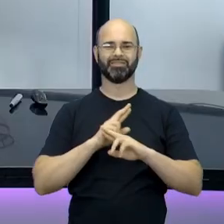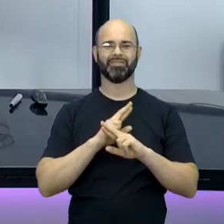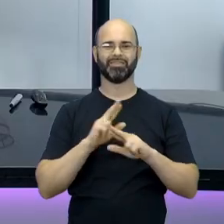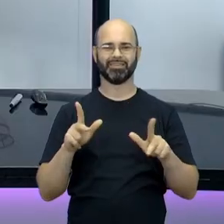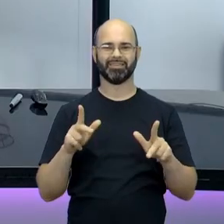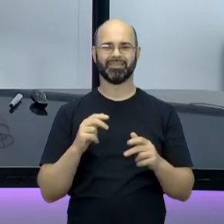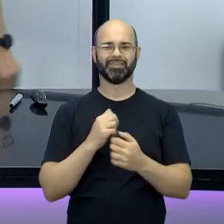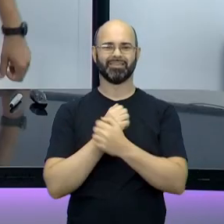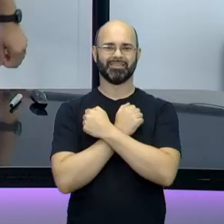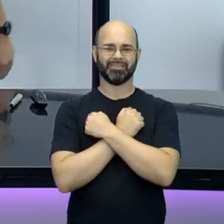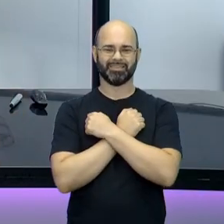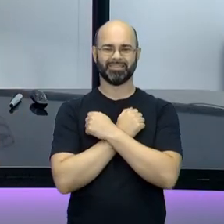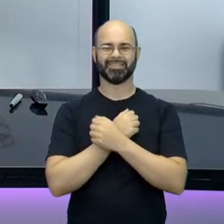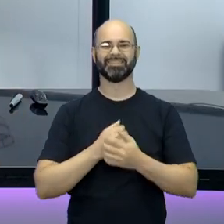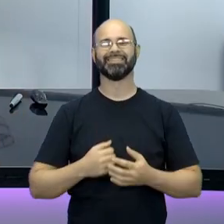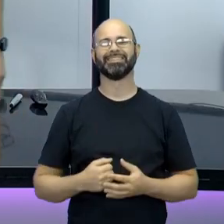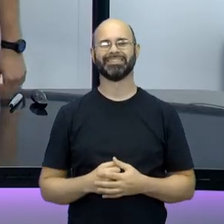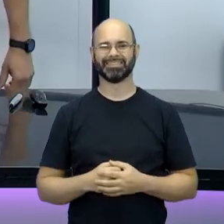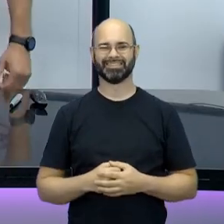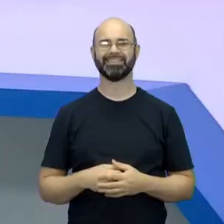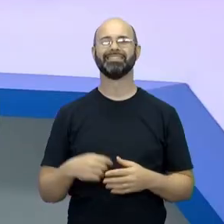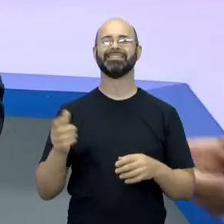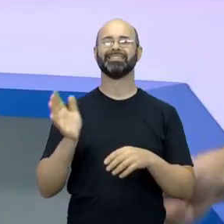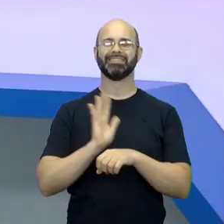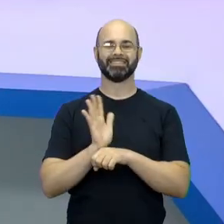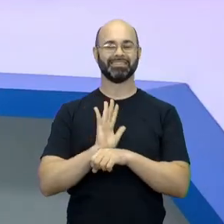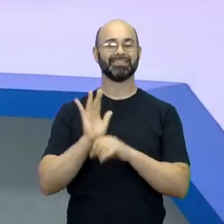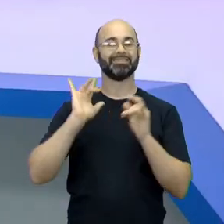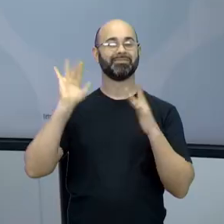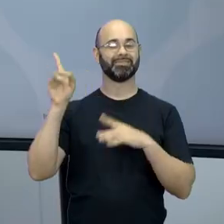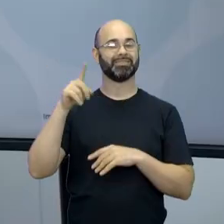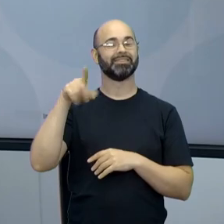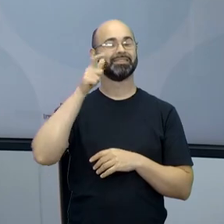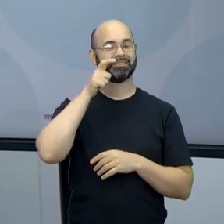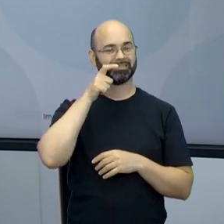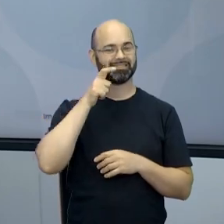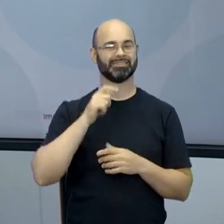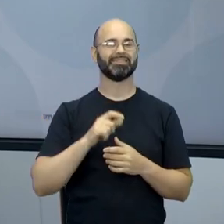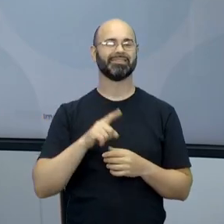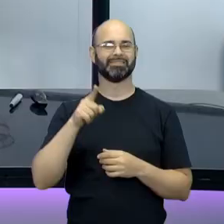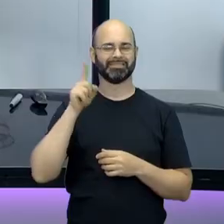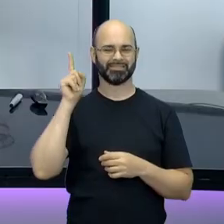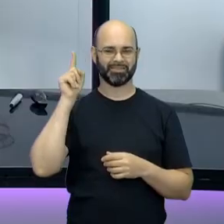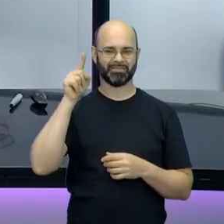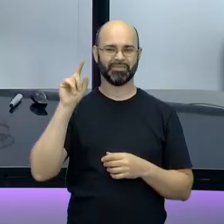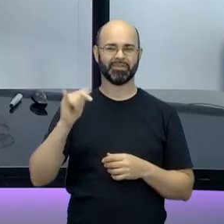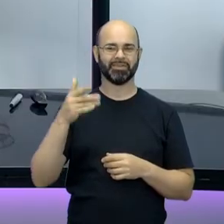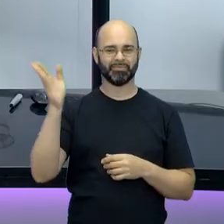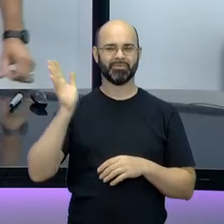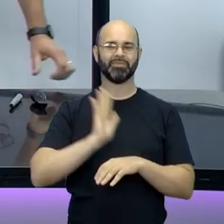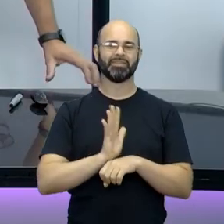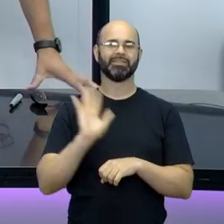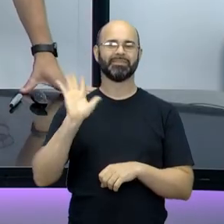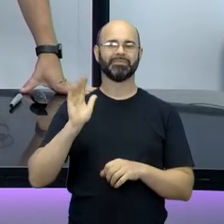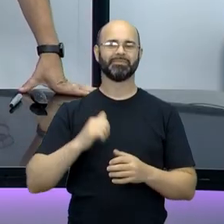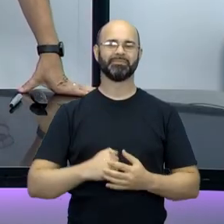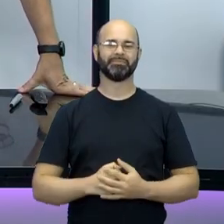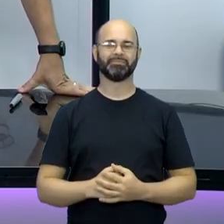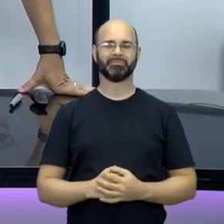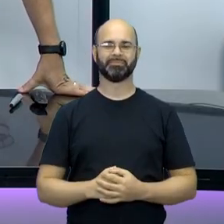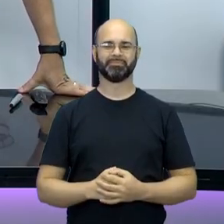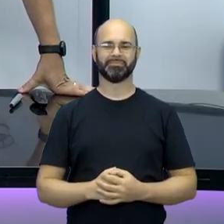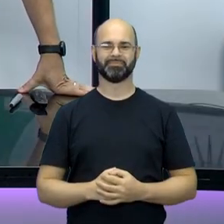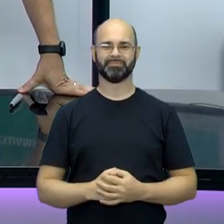Wakanda Forever. Wakanda Forever. É isso. E está no cinema, hein? É verdade. Wakanda Forever. Assiste o primeiro e já vai para o segundo. É isso aí. Tchau, tchau. Valeu. Tchau, tchau.